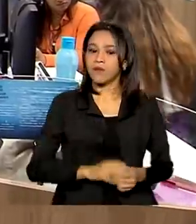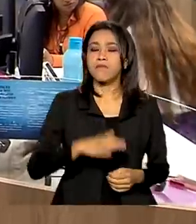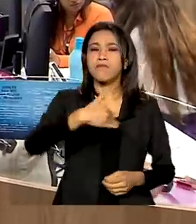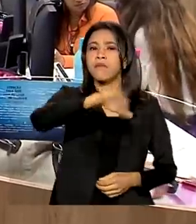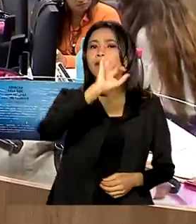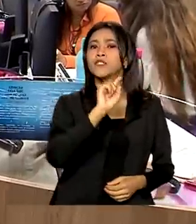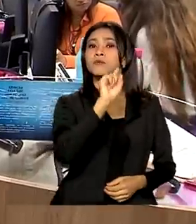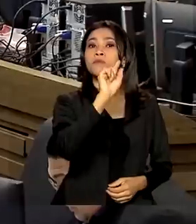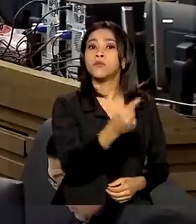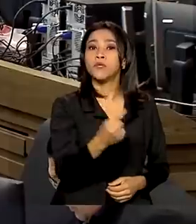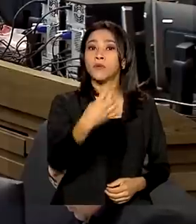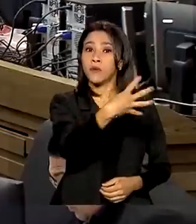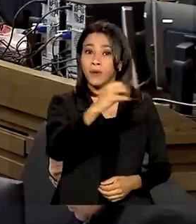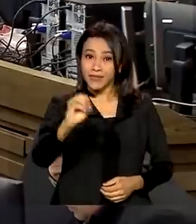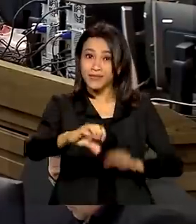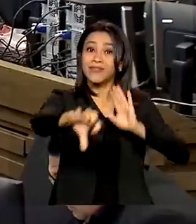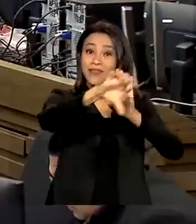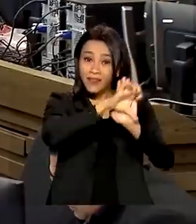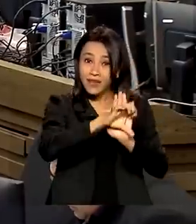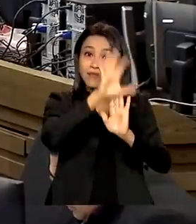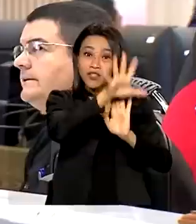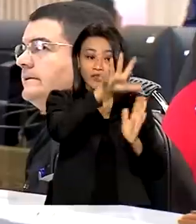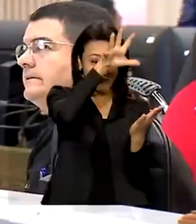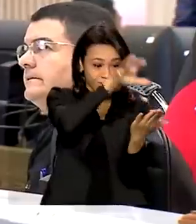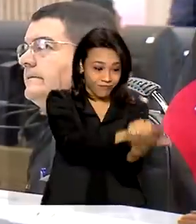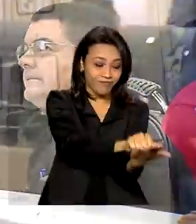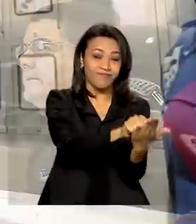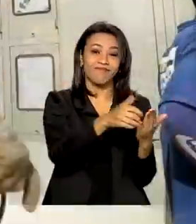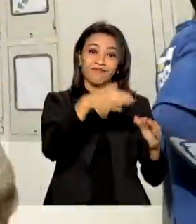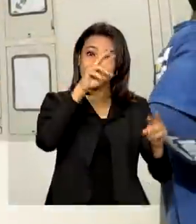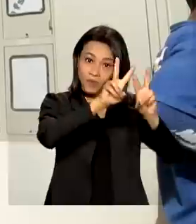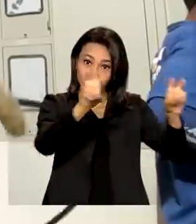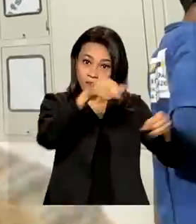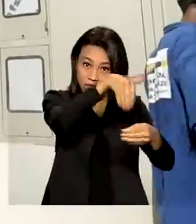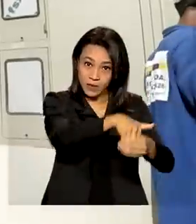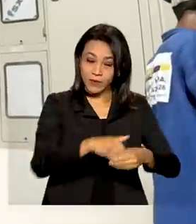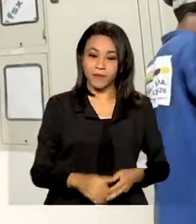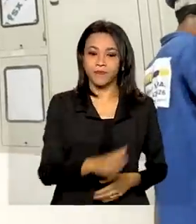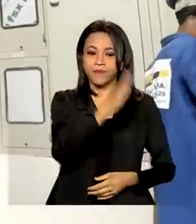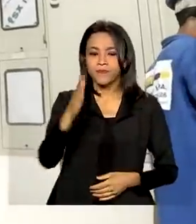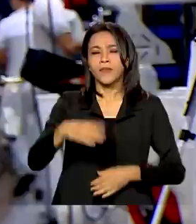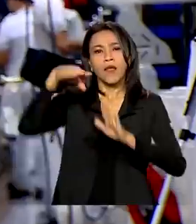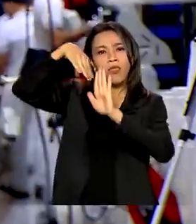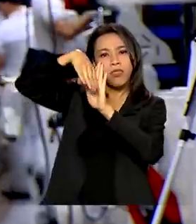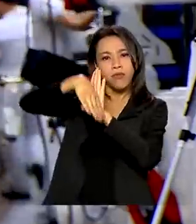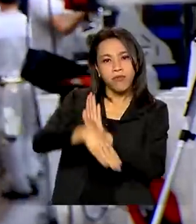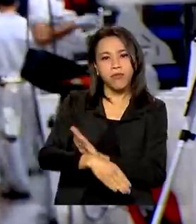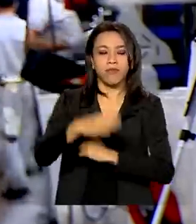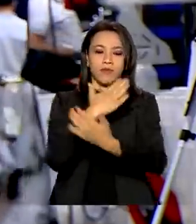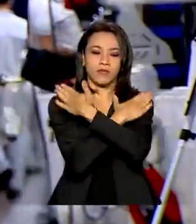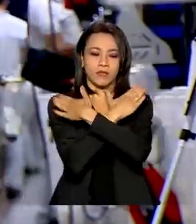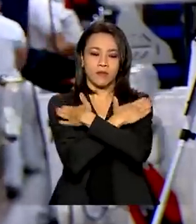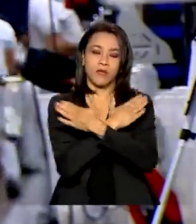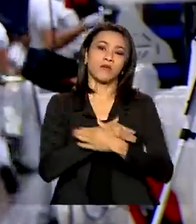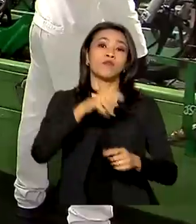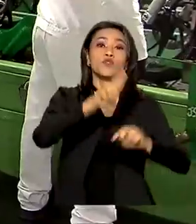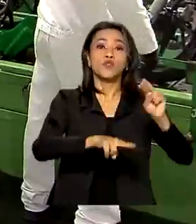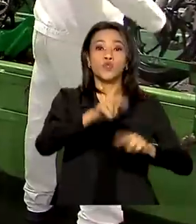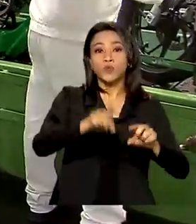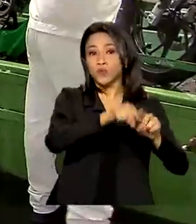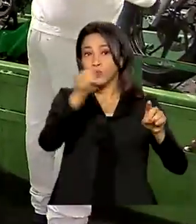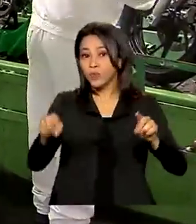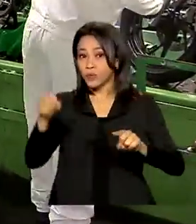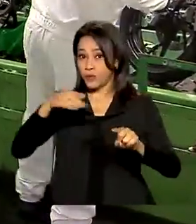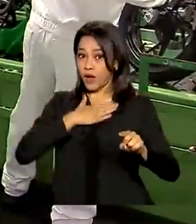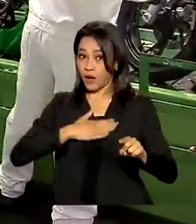1.400 crimes eleitorais foram registrados. Desemprego cai no trimestre de junho a agosto e fica